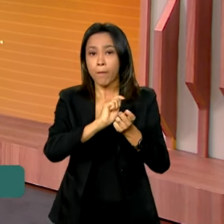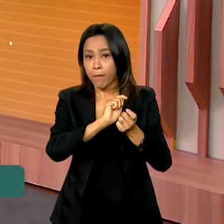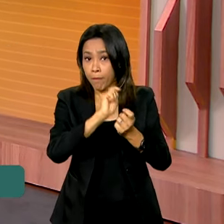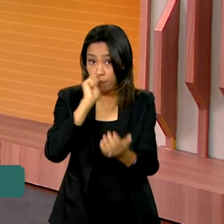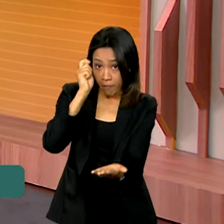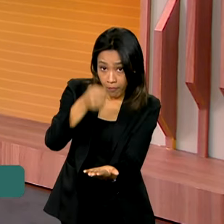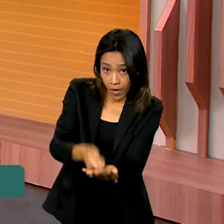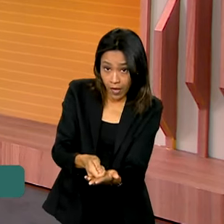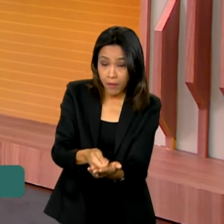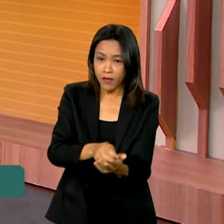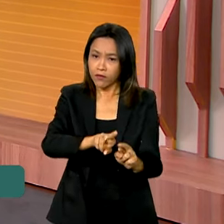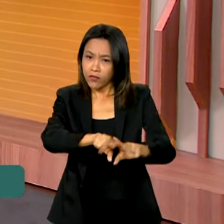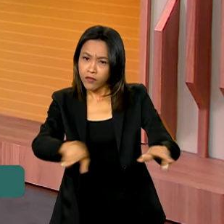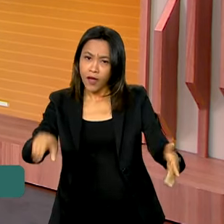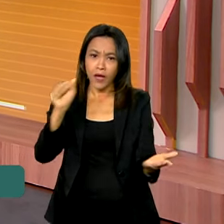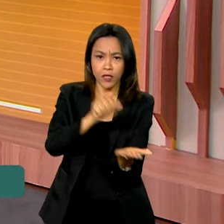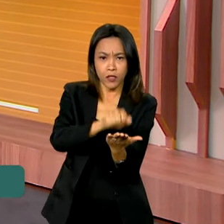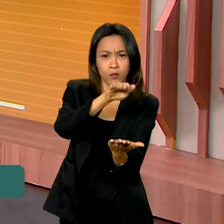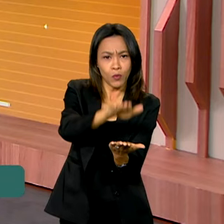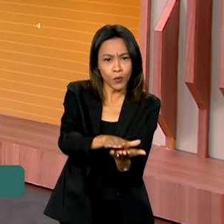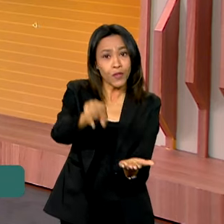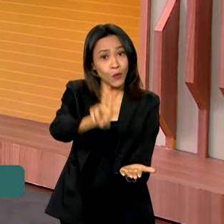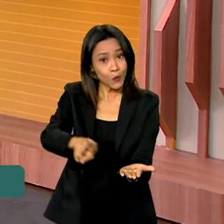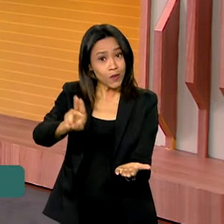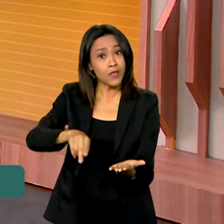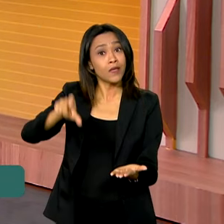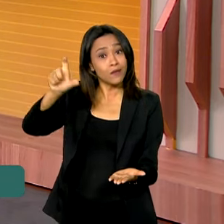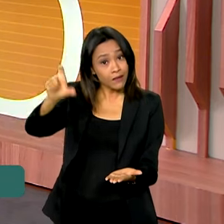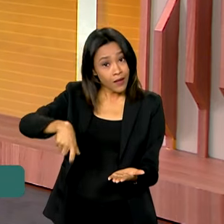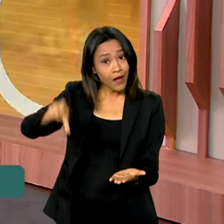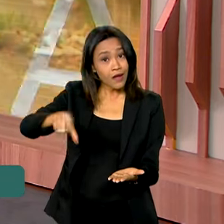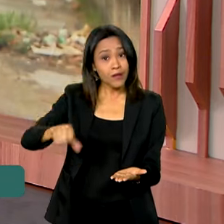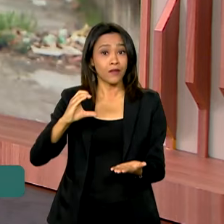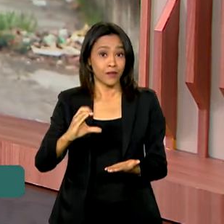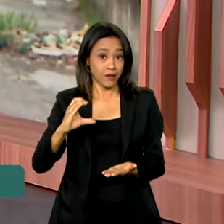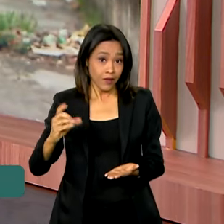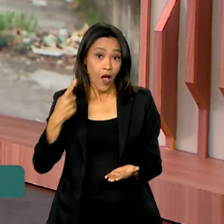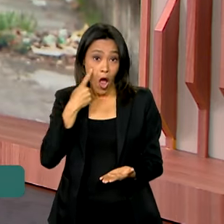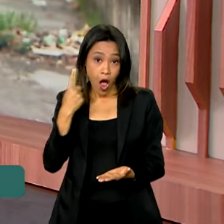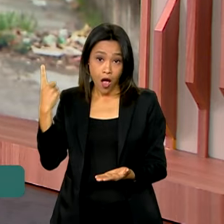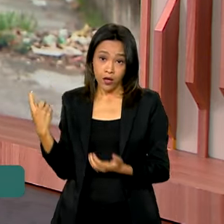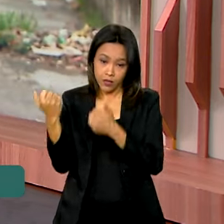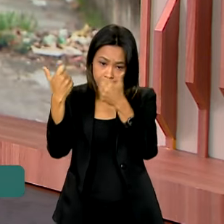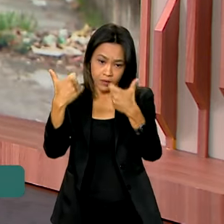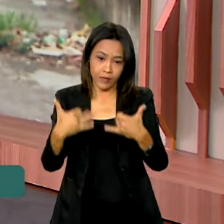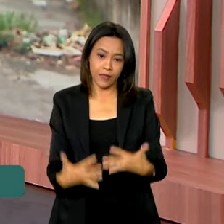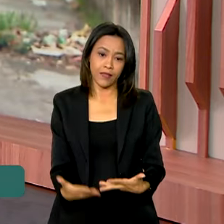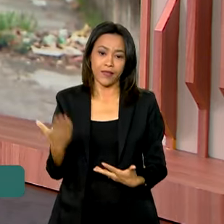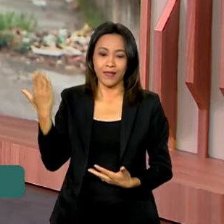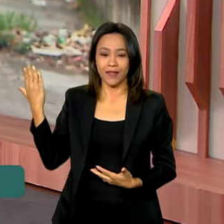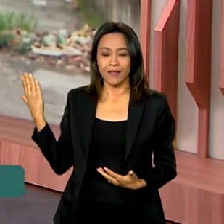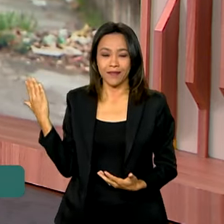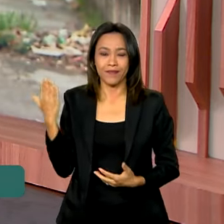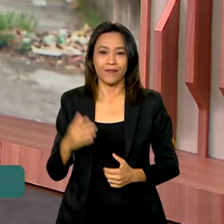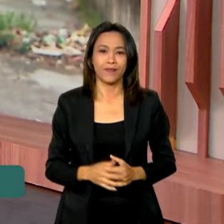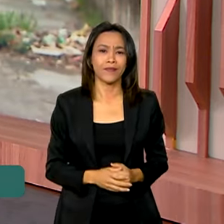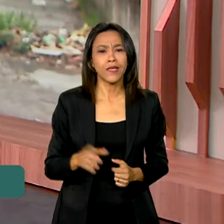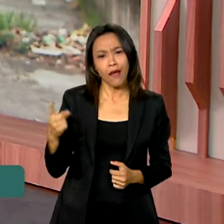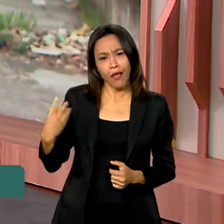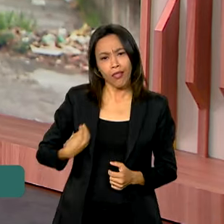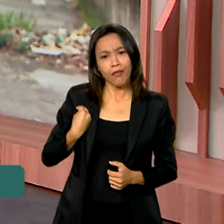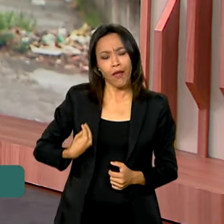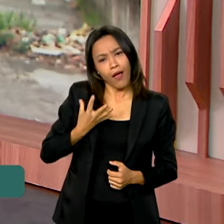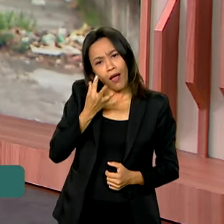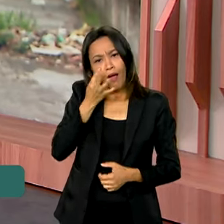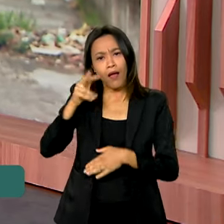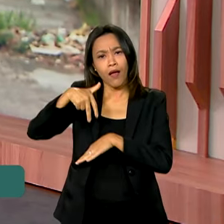à vista ou parcelada via cartão de crédito. Quem tem os detalhes para a gente e conta tudo agora é o repórter Dimas Soldi, que está em